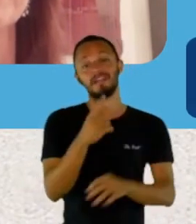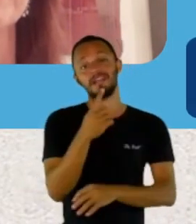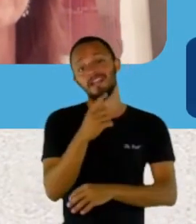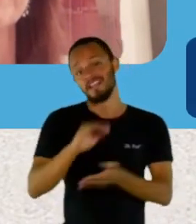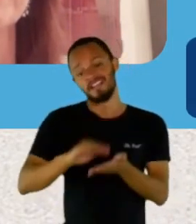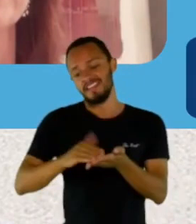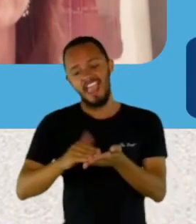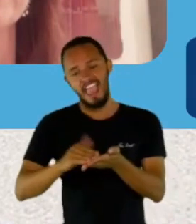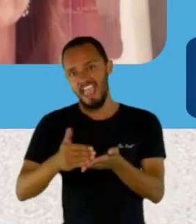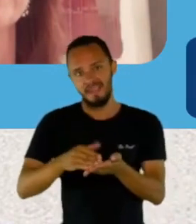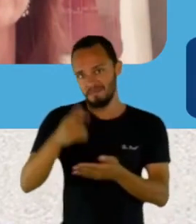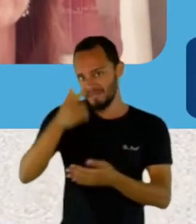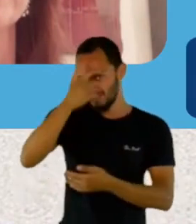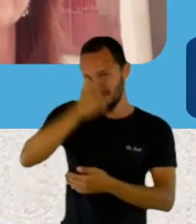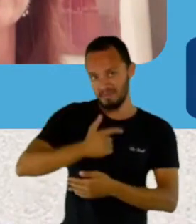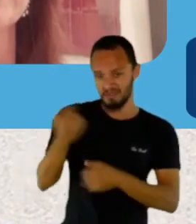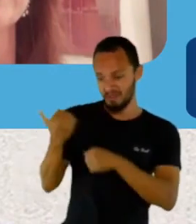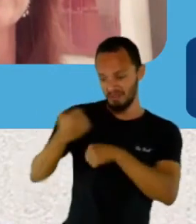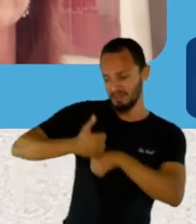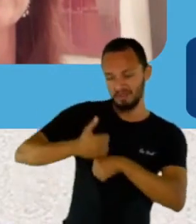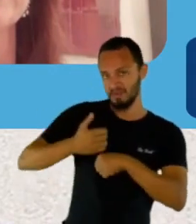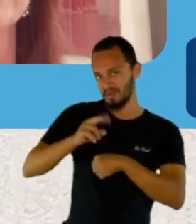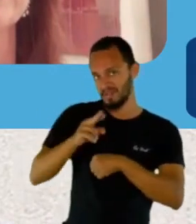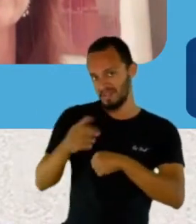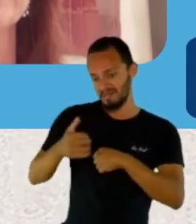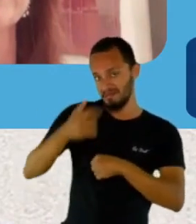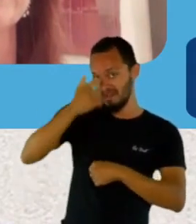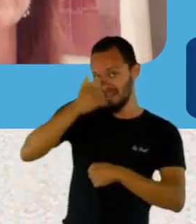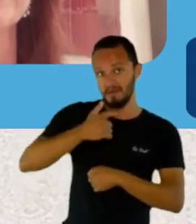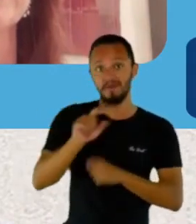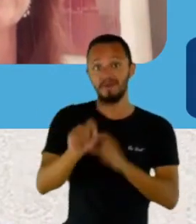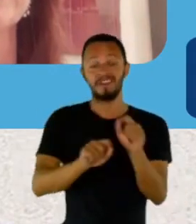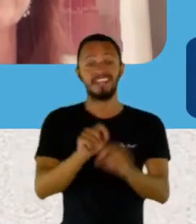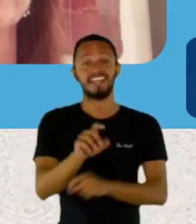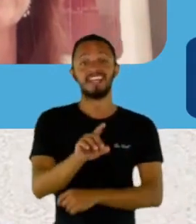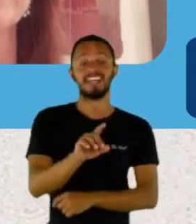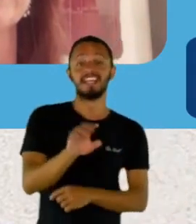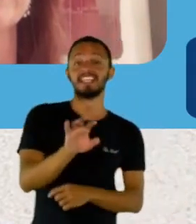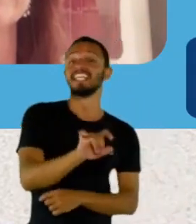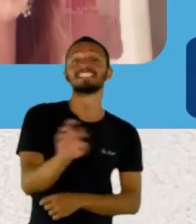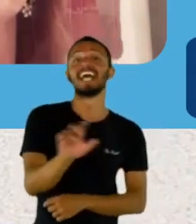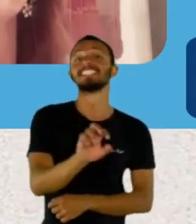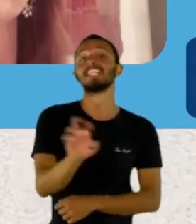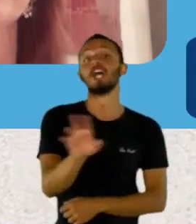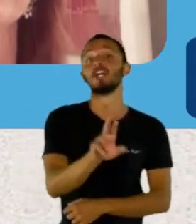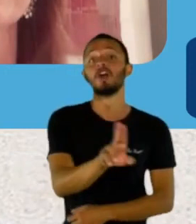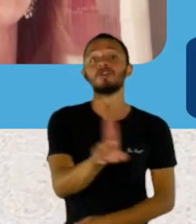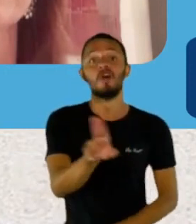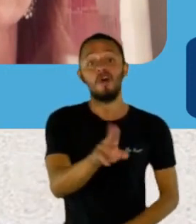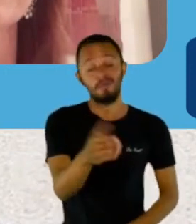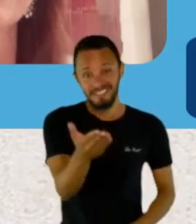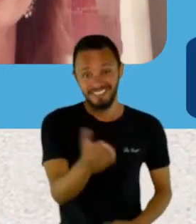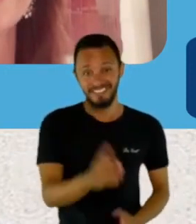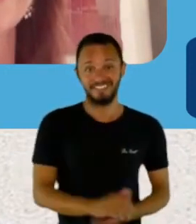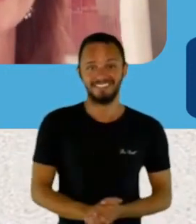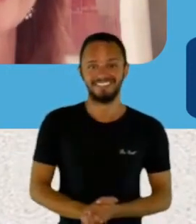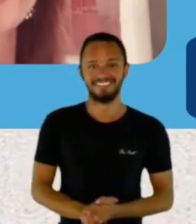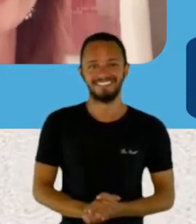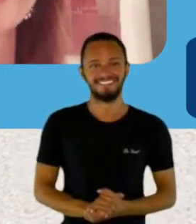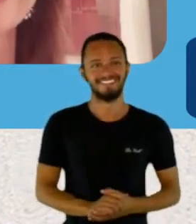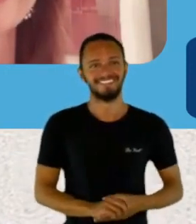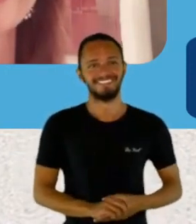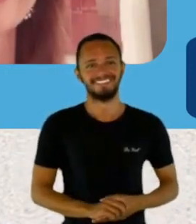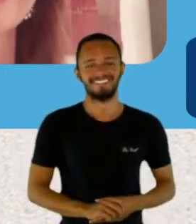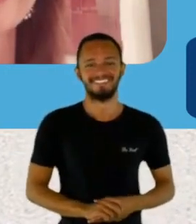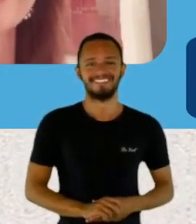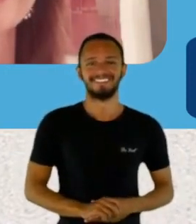intérprete de Libras também, que trabalha conosco, fazer a datilologia do nome do nosso convidado. Aí eu vou pedir para